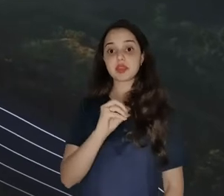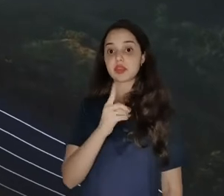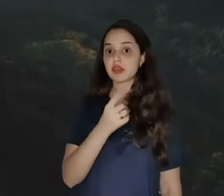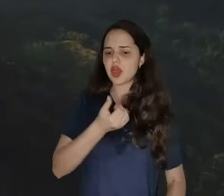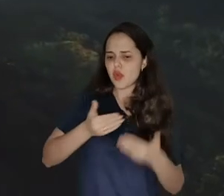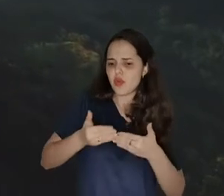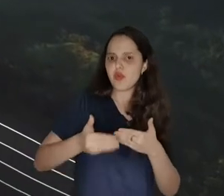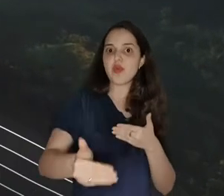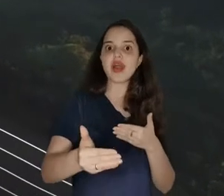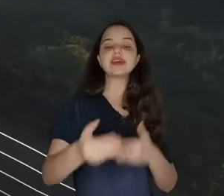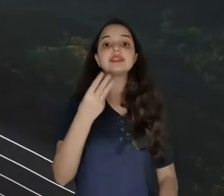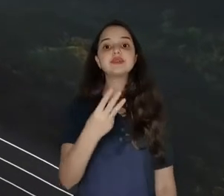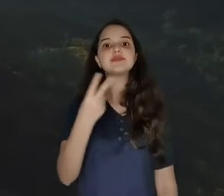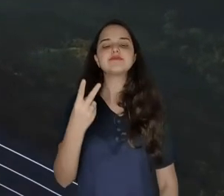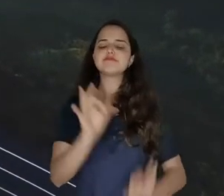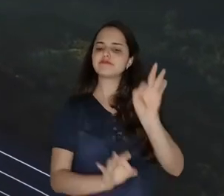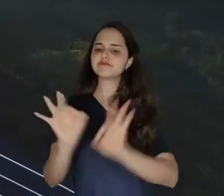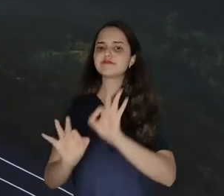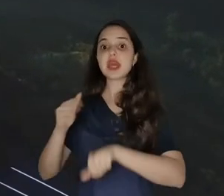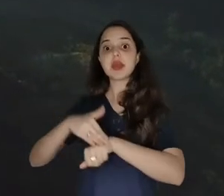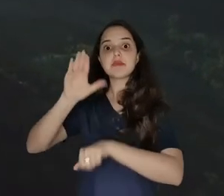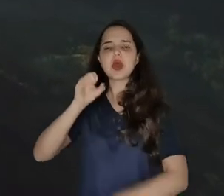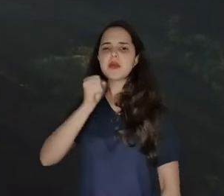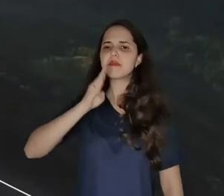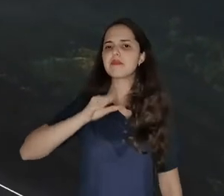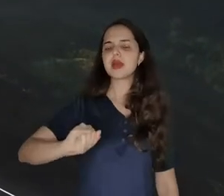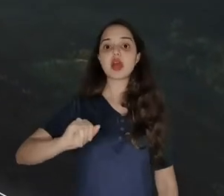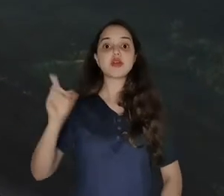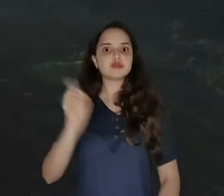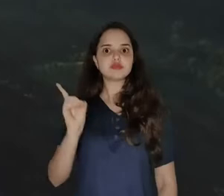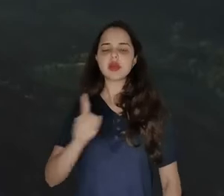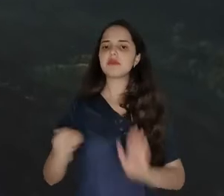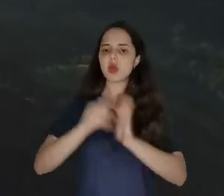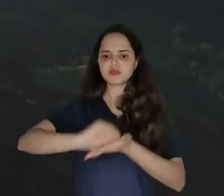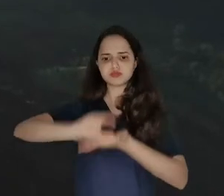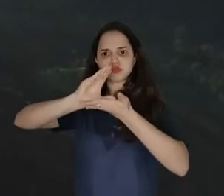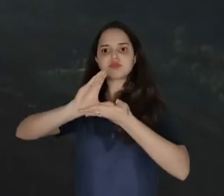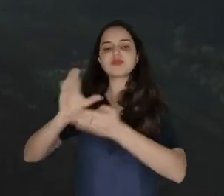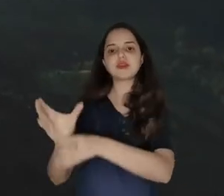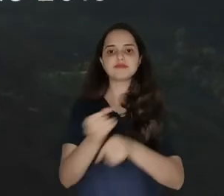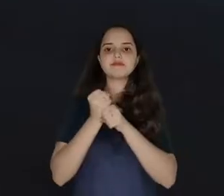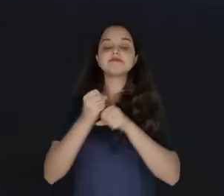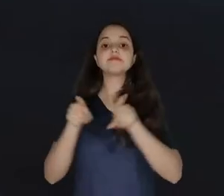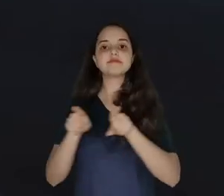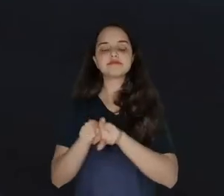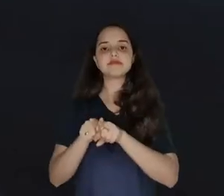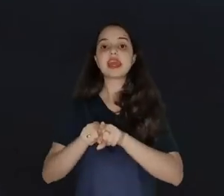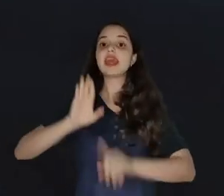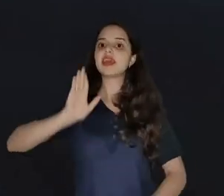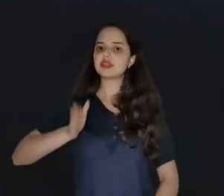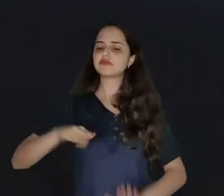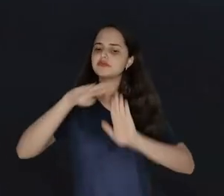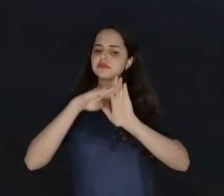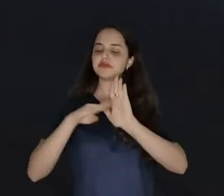2016, com 32 operações e mais de 8 bilhões de dólares em volume acumulado. Além disso,